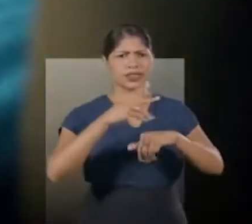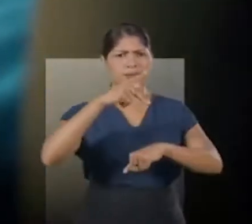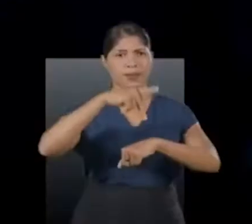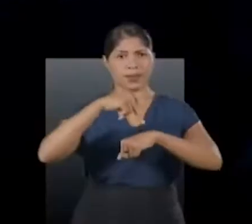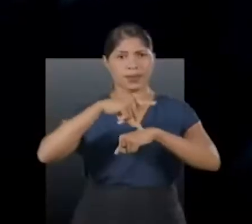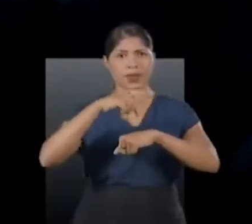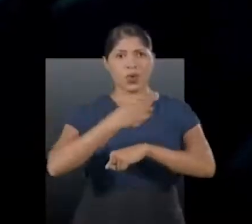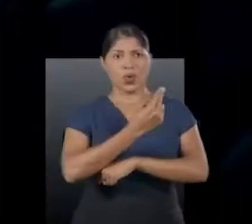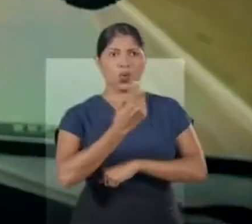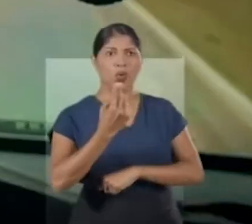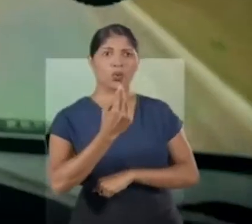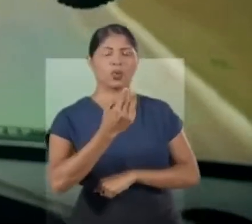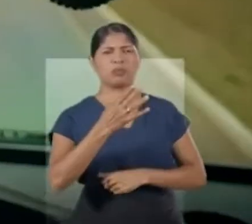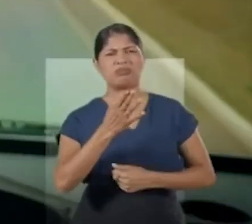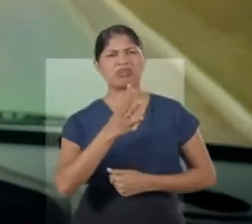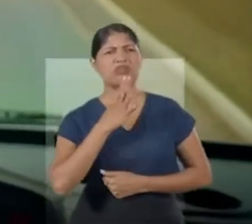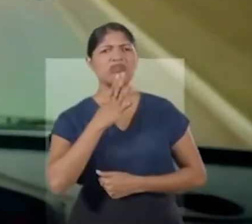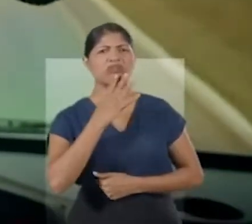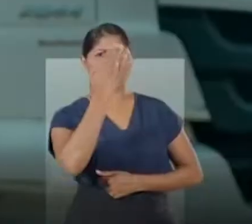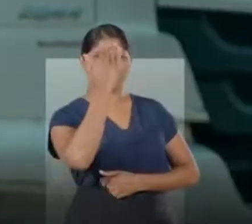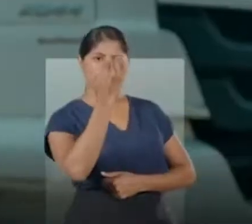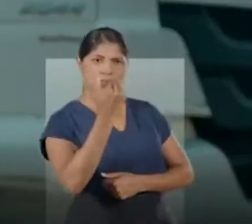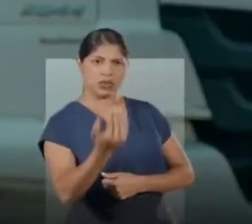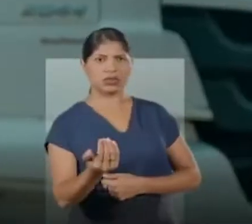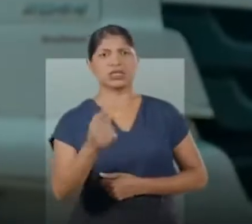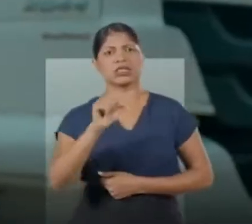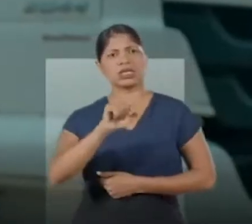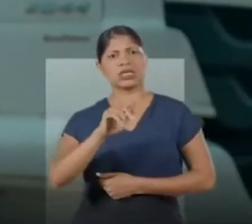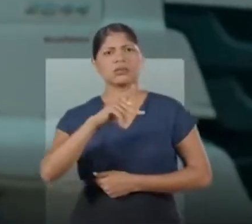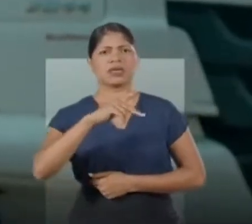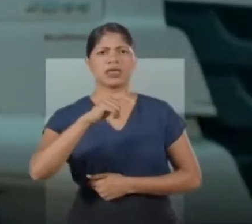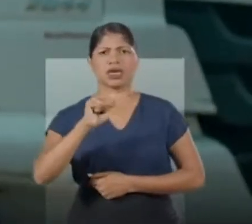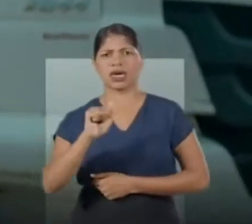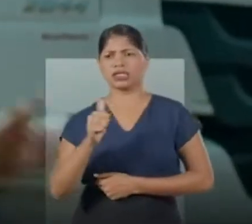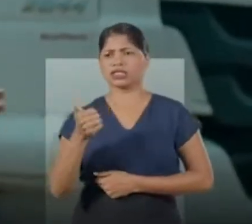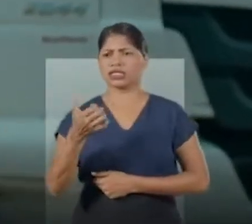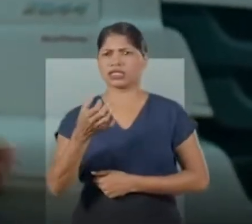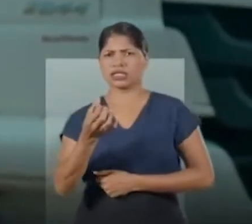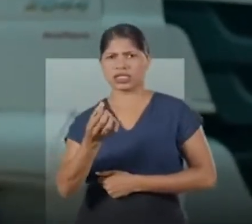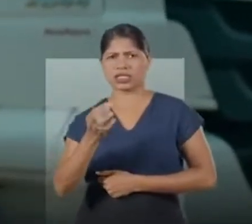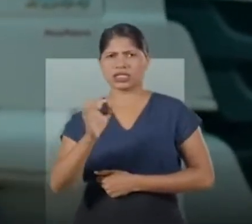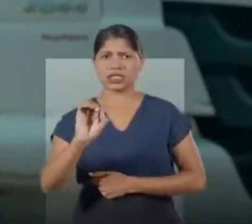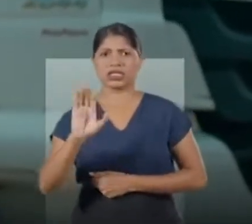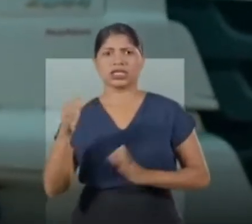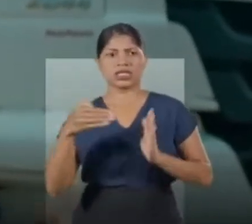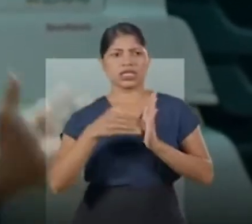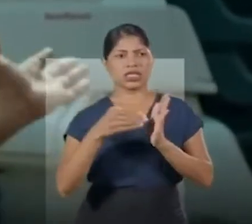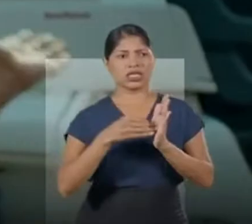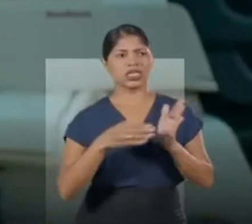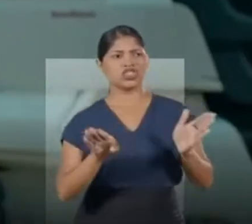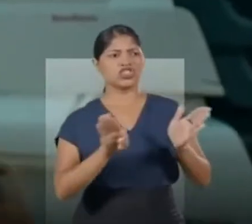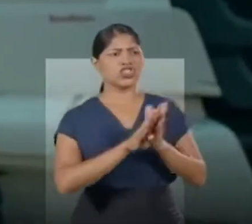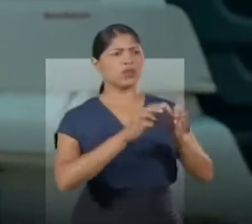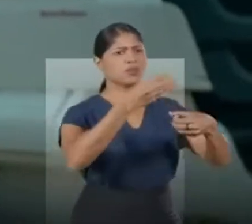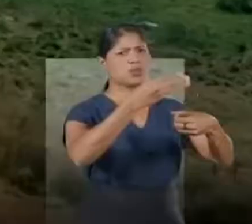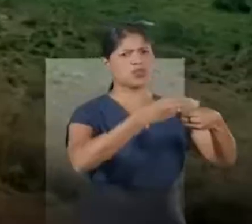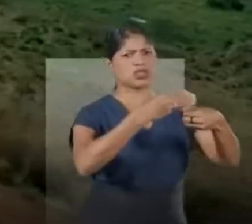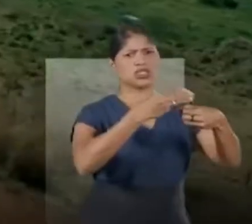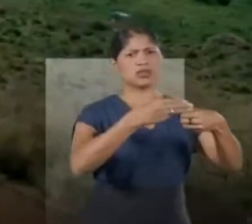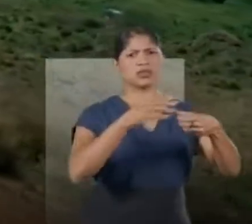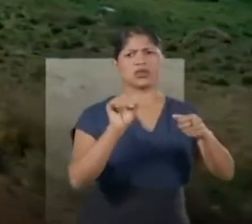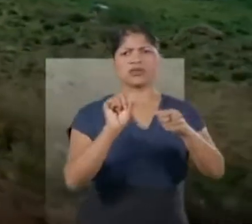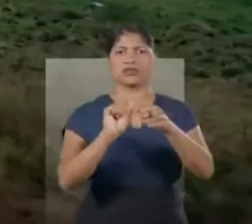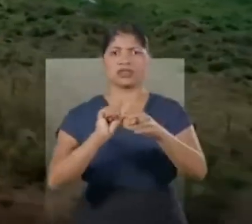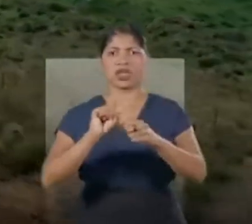Parauapebas, conhecida como a capital do minério. A PA tem a 160, tem essa aqui que vem do Eldorado até aqui de